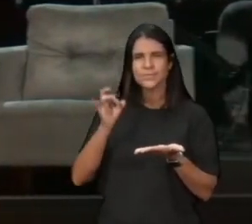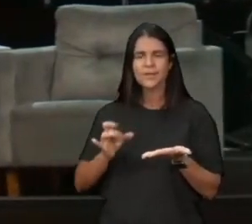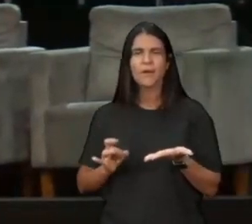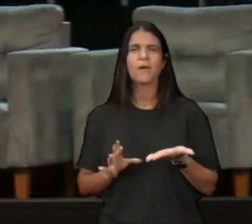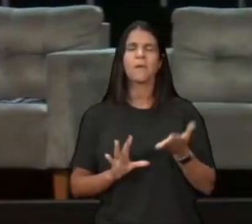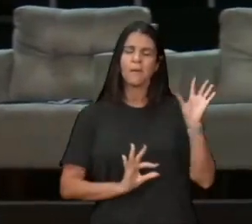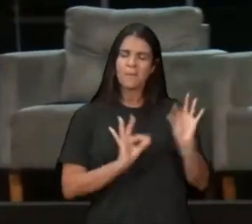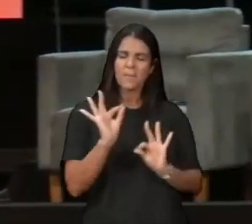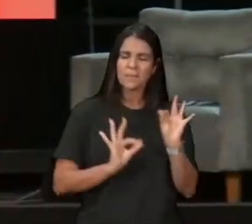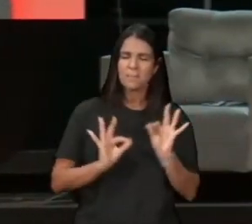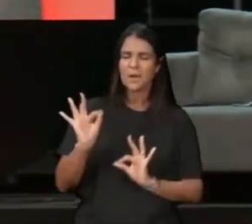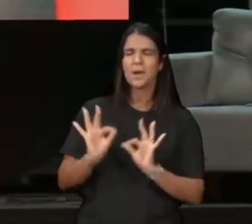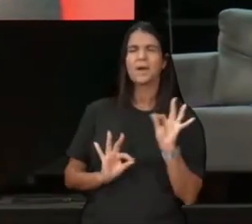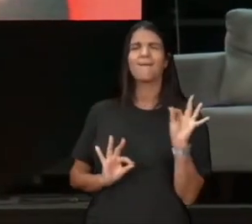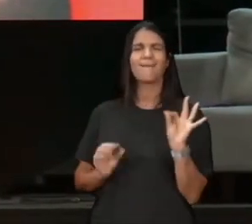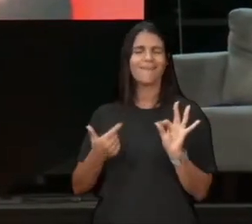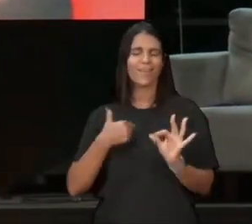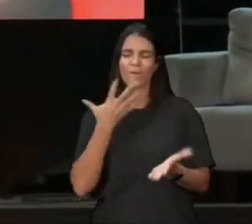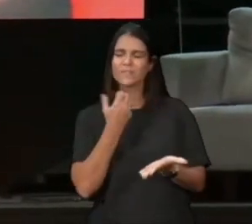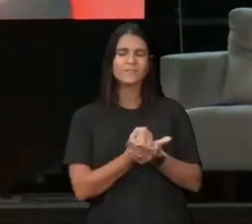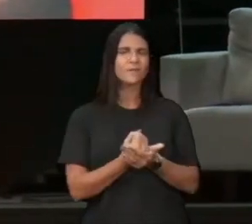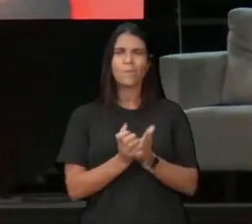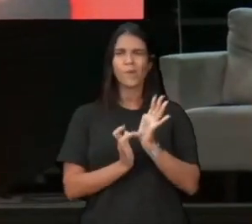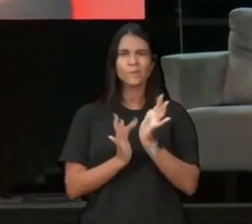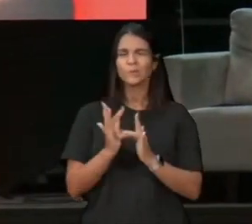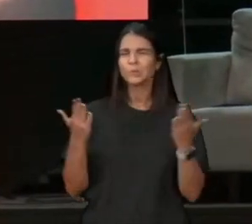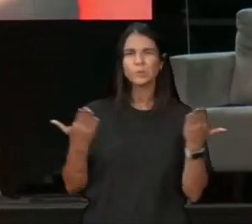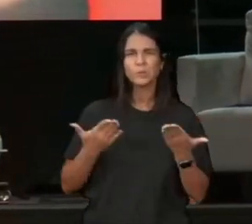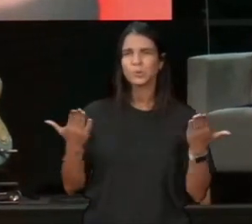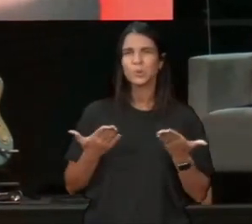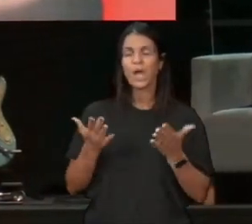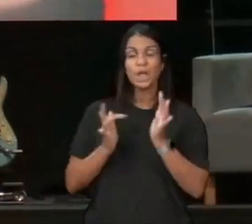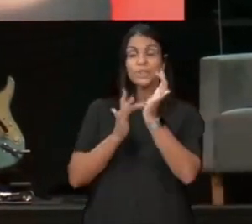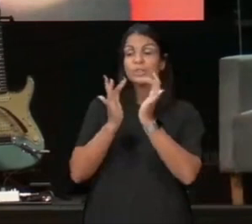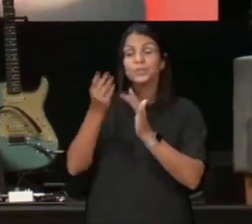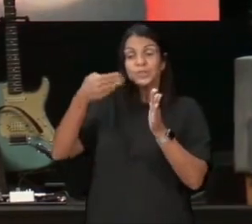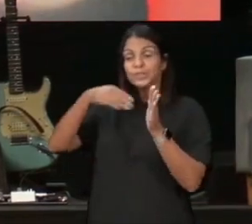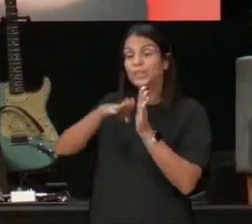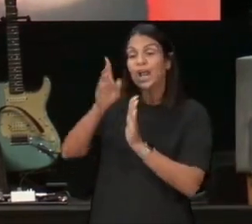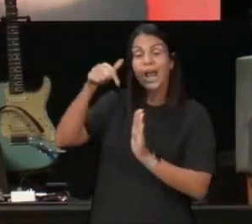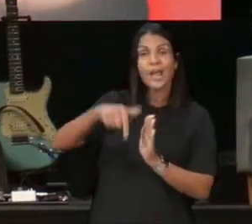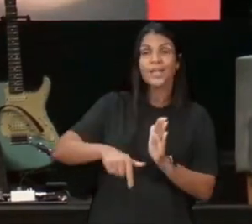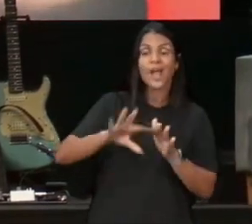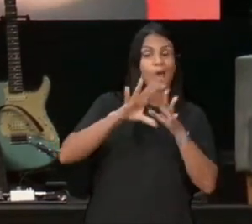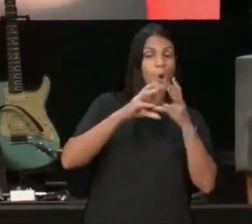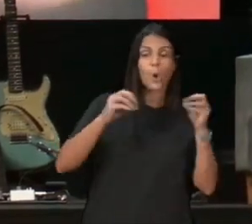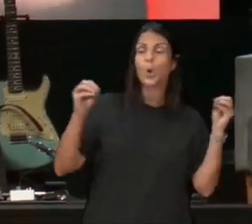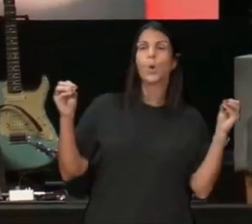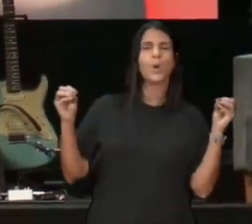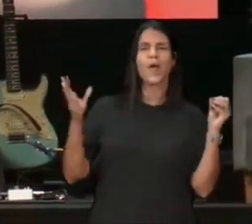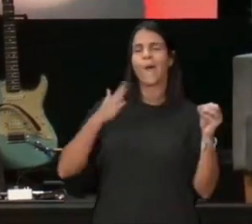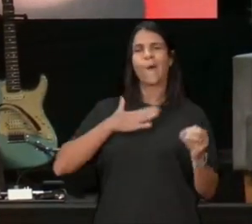prepara o negócio, que eu vou dar um show aqui hoje, Jesus está chegando aqui, para curar o meu, o meu empregado, eu vou dar um